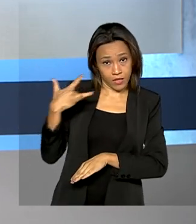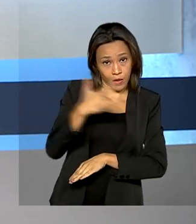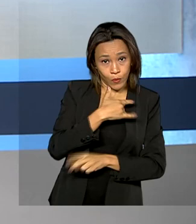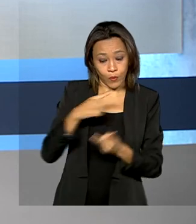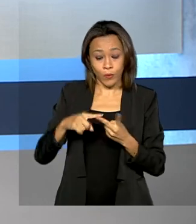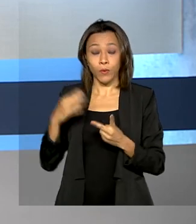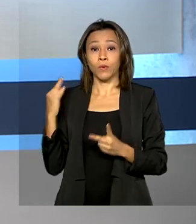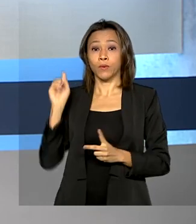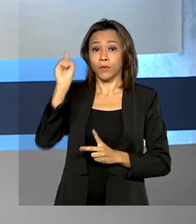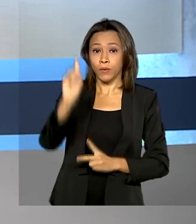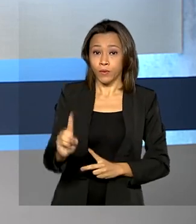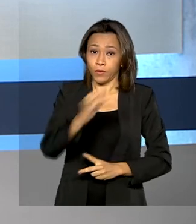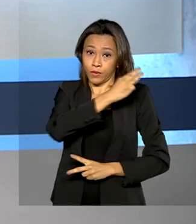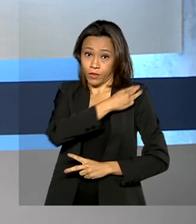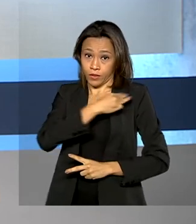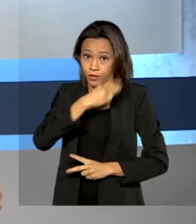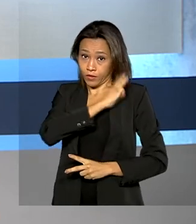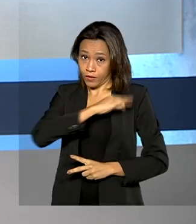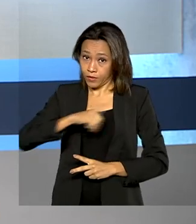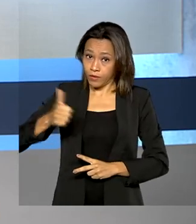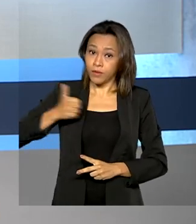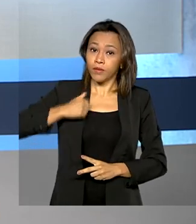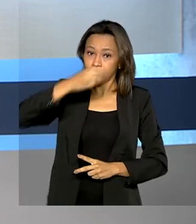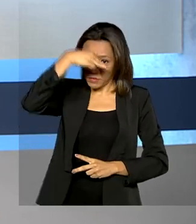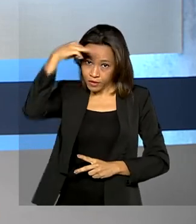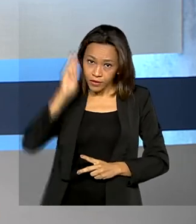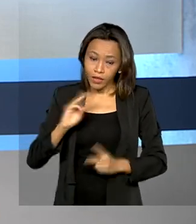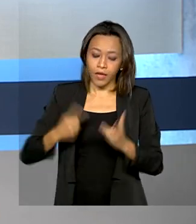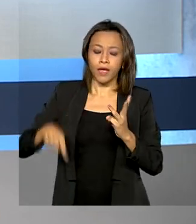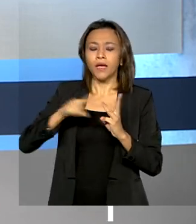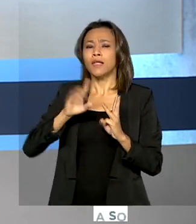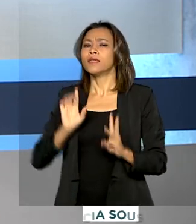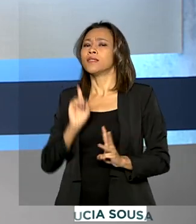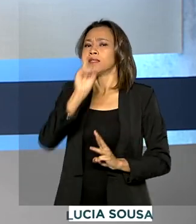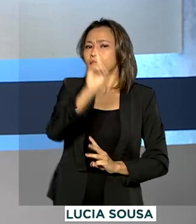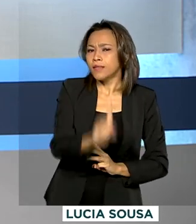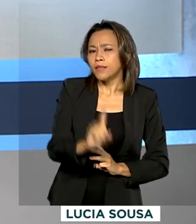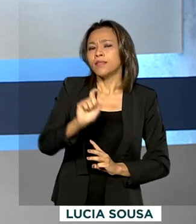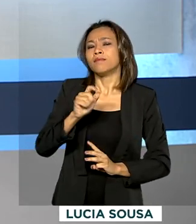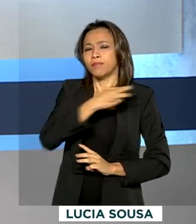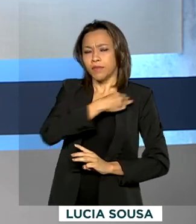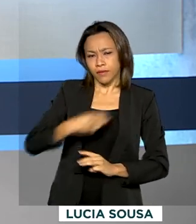primeira-dama, Michele Bolsonaro, e da ministra da Mulher, da Família e dos Direitos Humanos, Damares Alves.